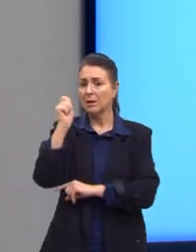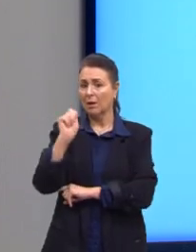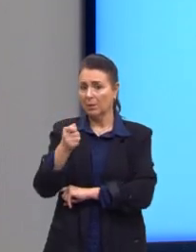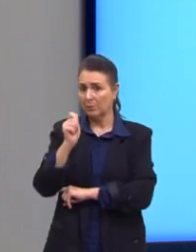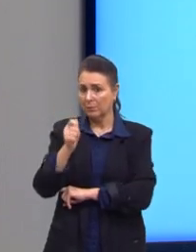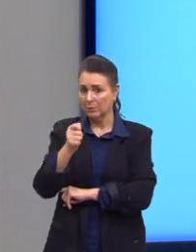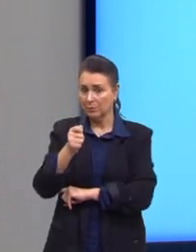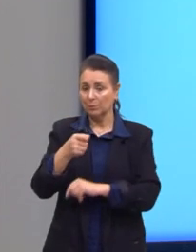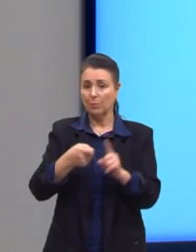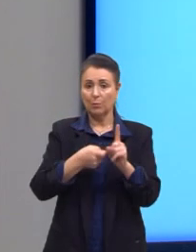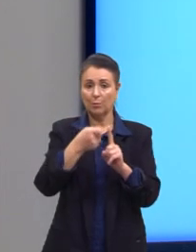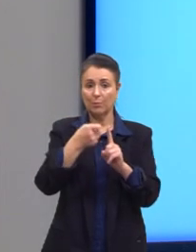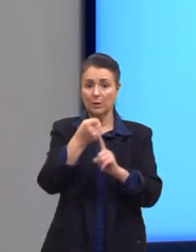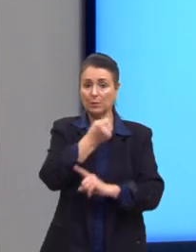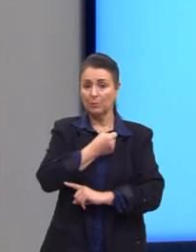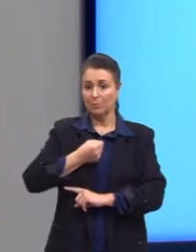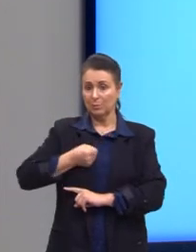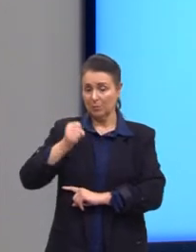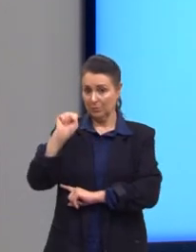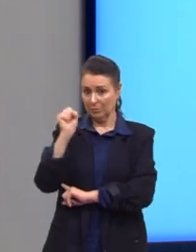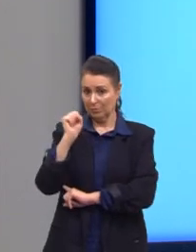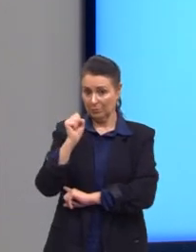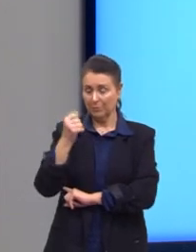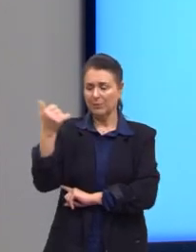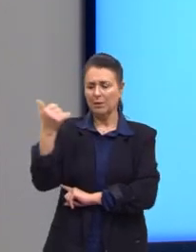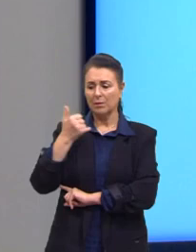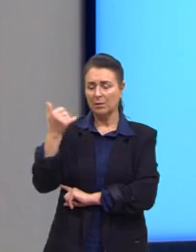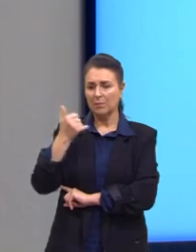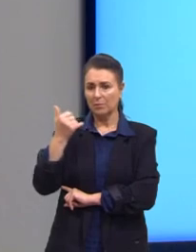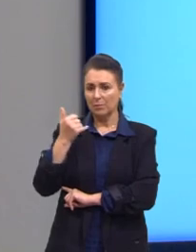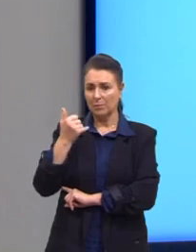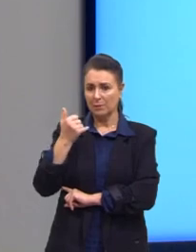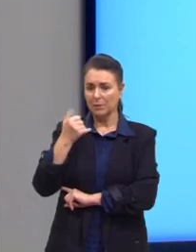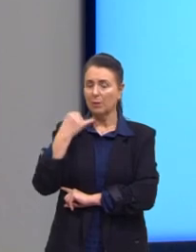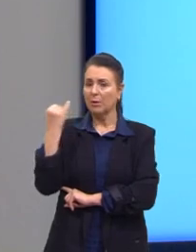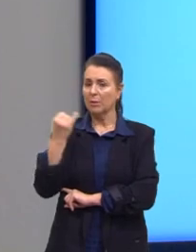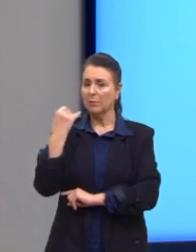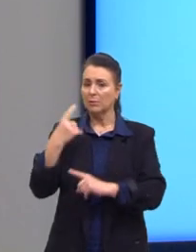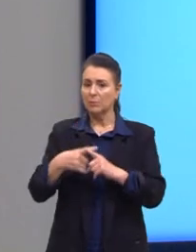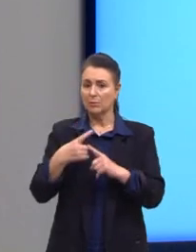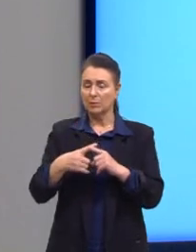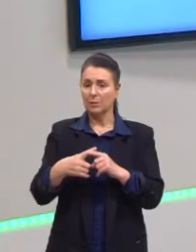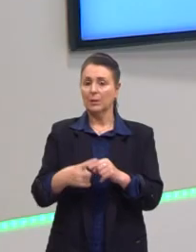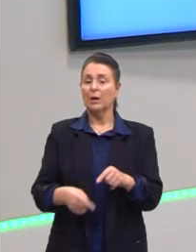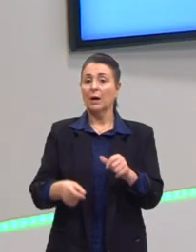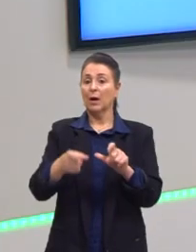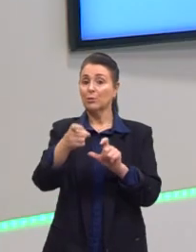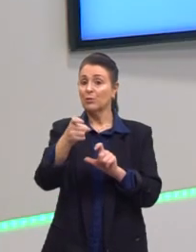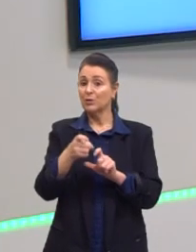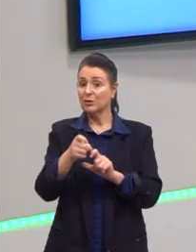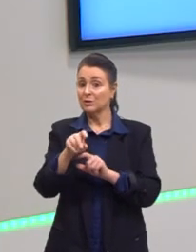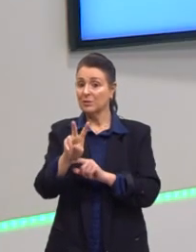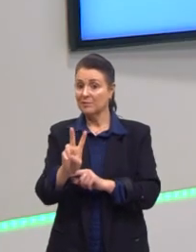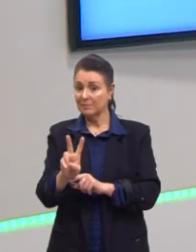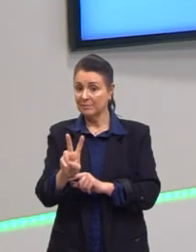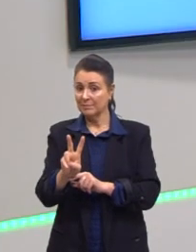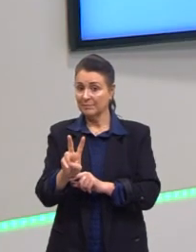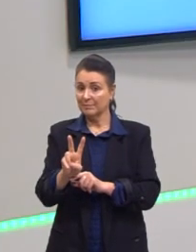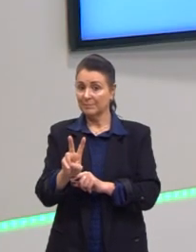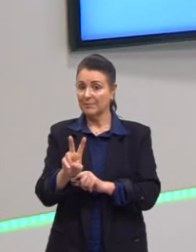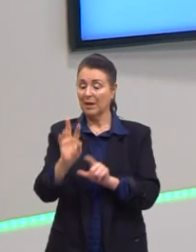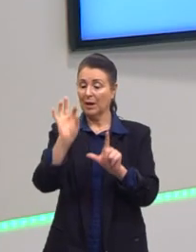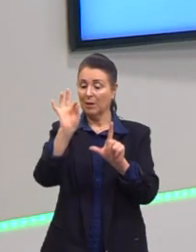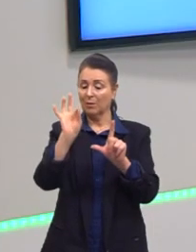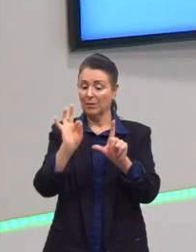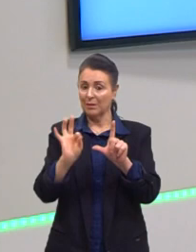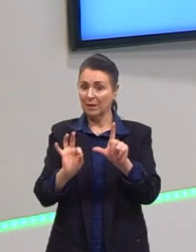Então, o mês 8. O que que essa informação, ela nos remete? Ao x vértice, né, a coordenada do vértice para